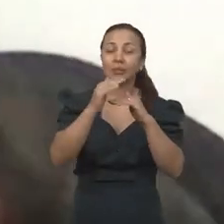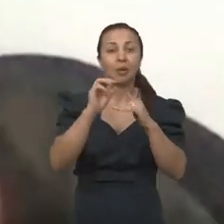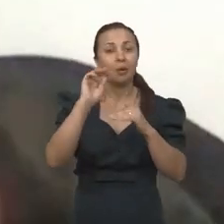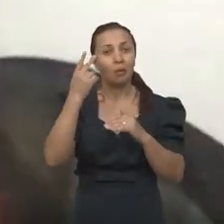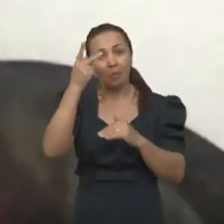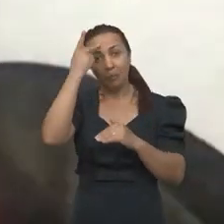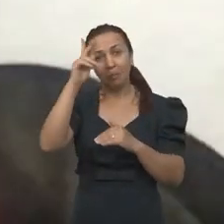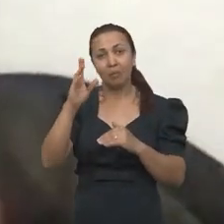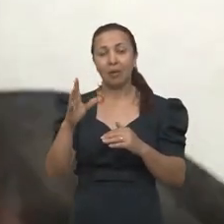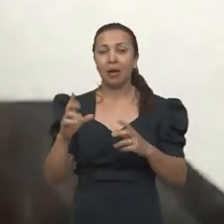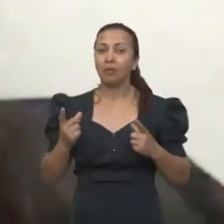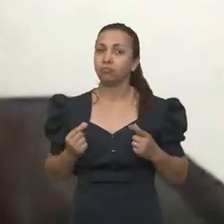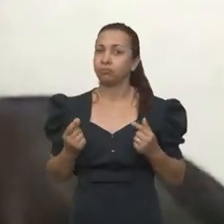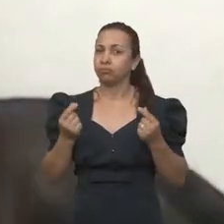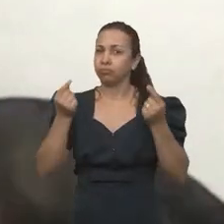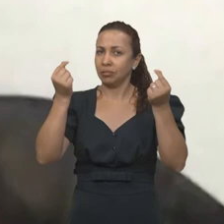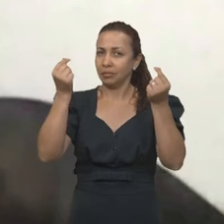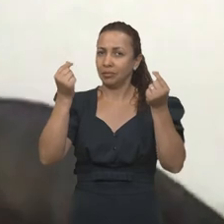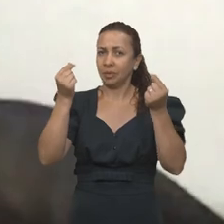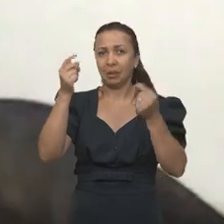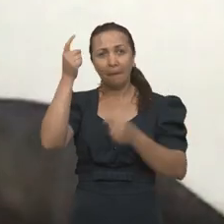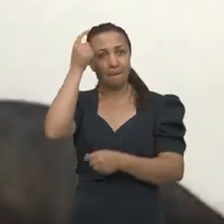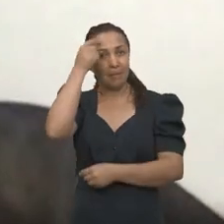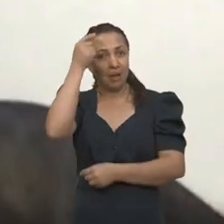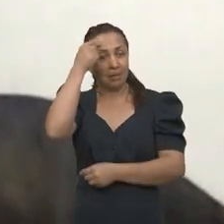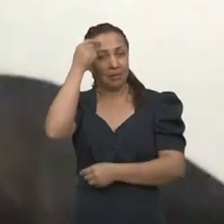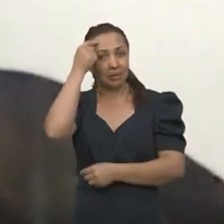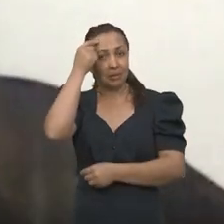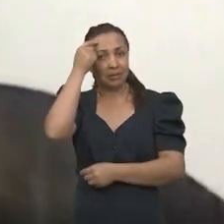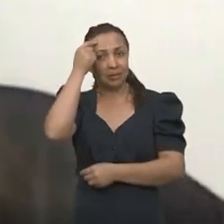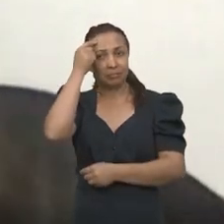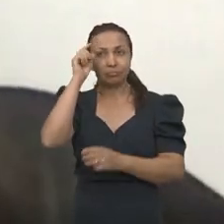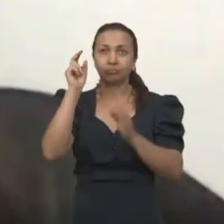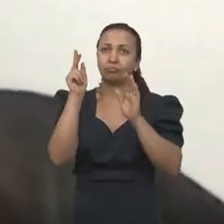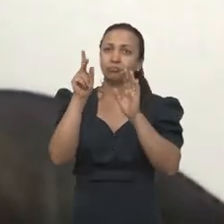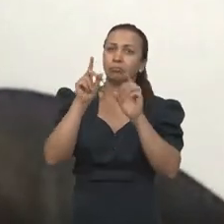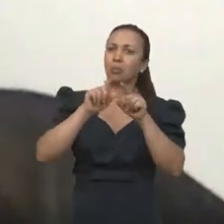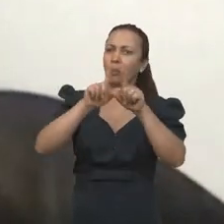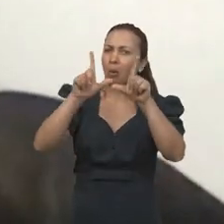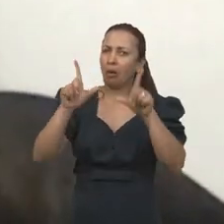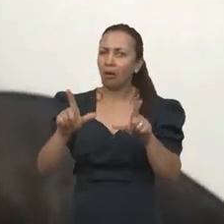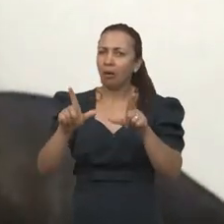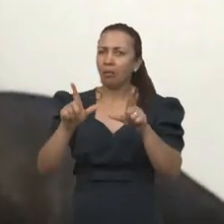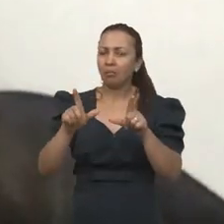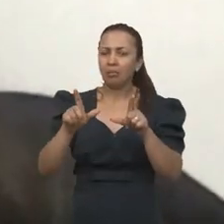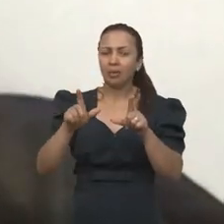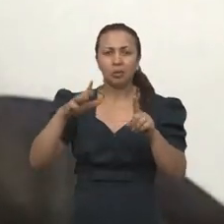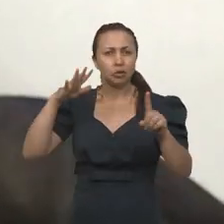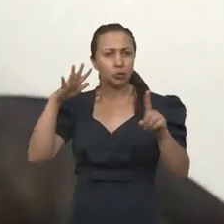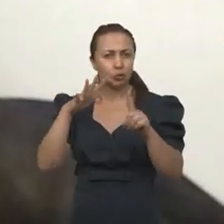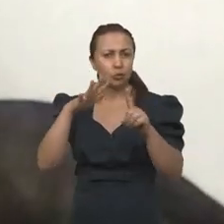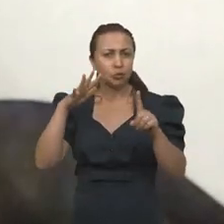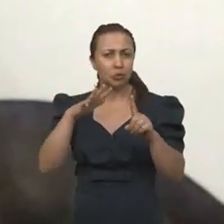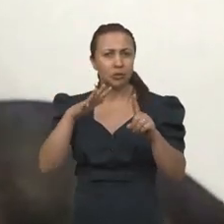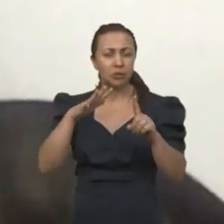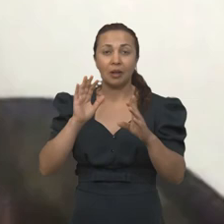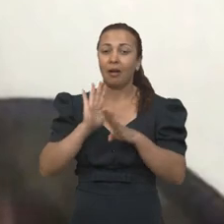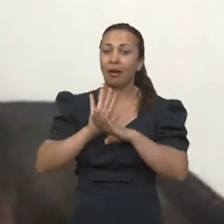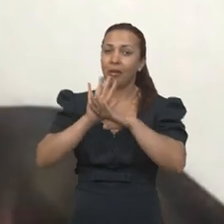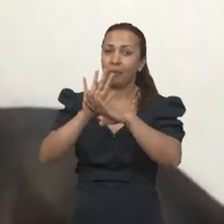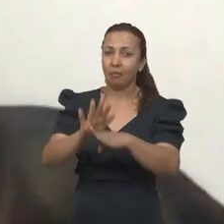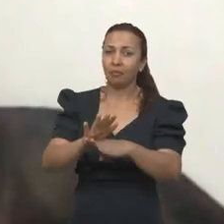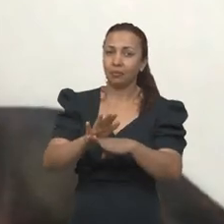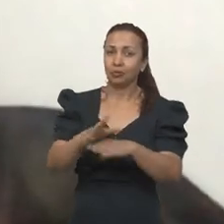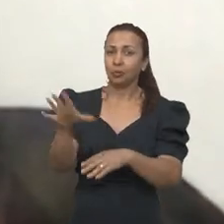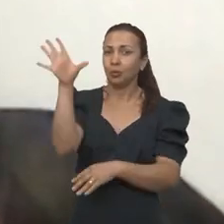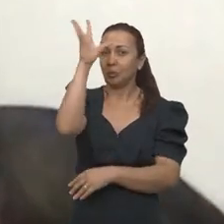para o enriquecimento, ou seja, pensar programas de intervenção que auxiliem